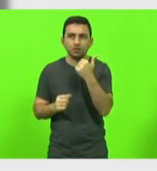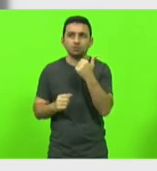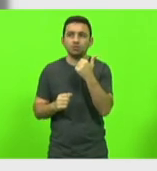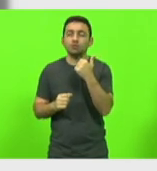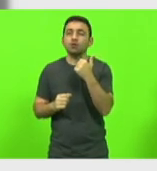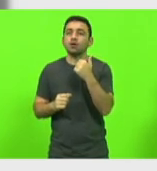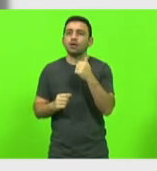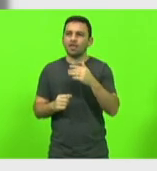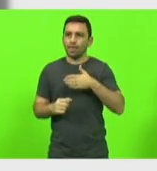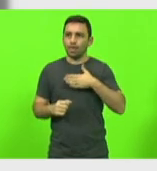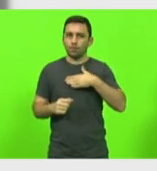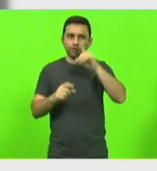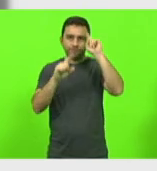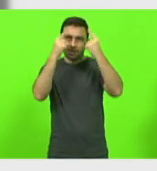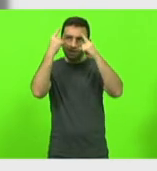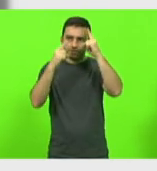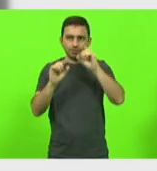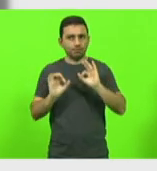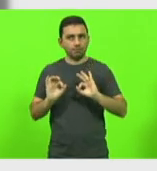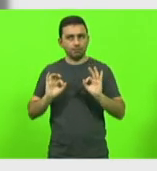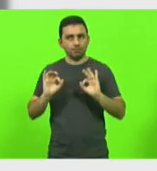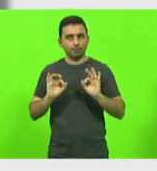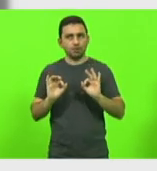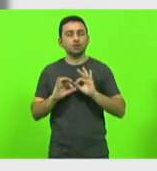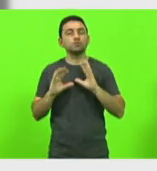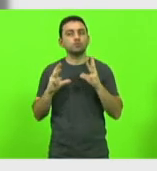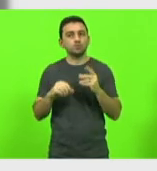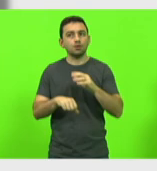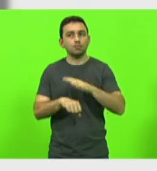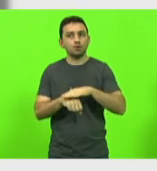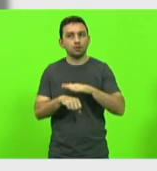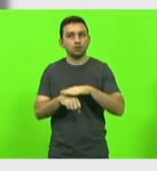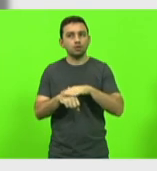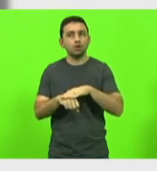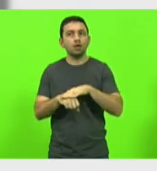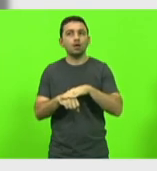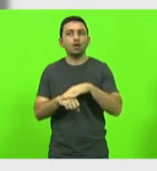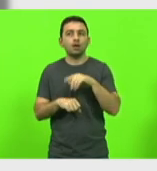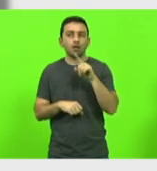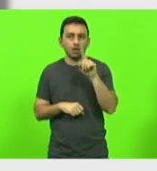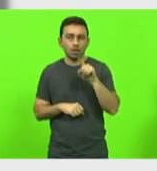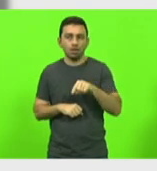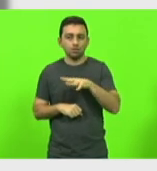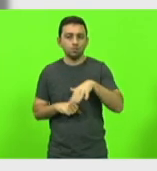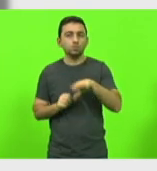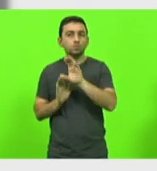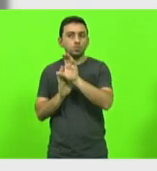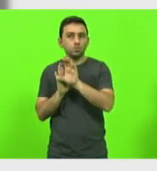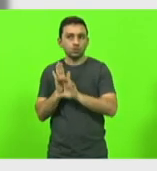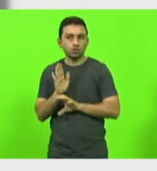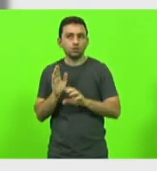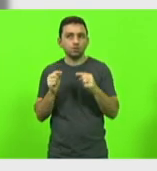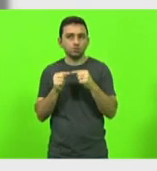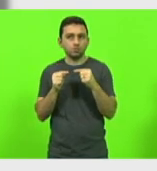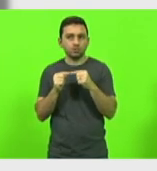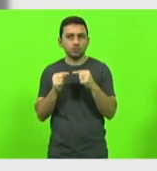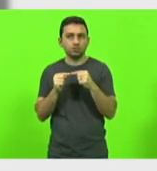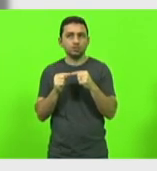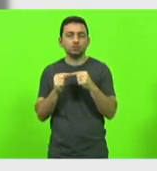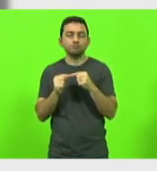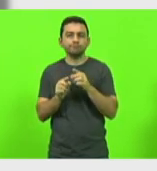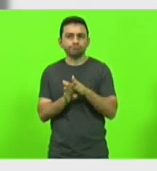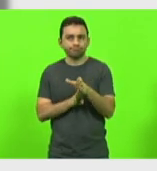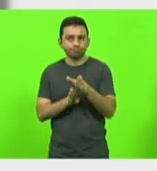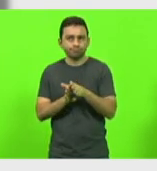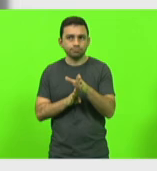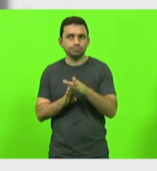Luciane que inventou. Todos eles estão na base nacional comum curricular e orientam as diretrizes do